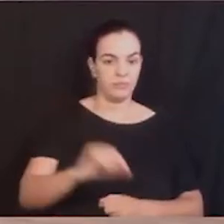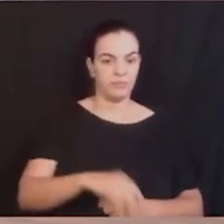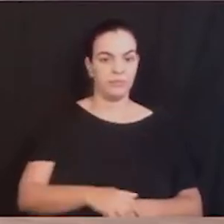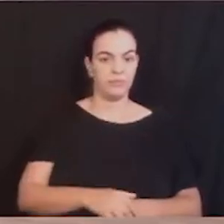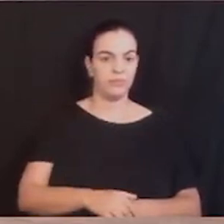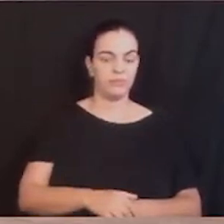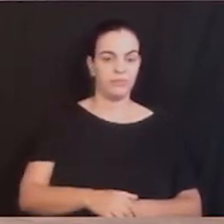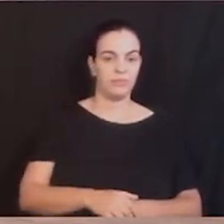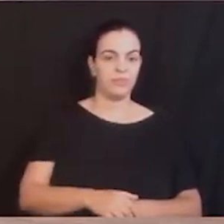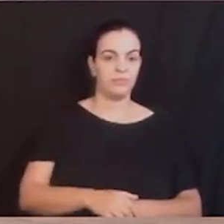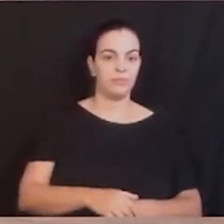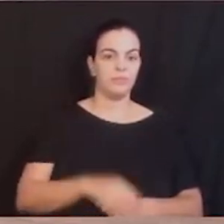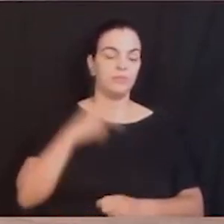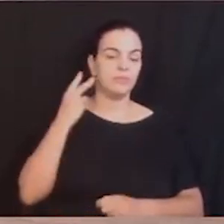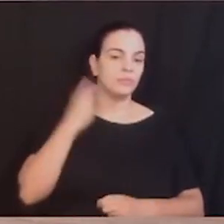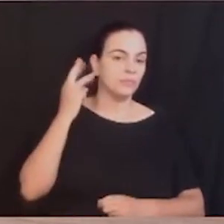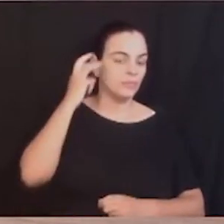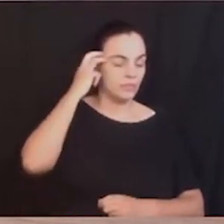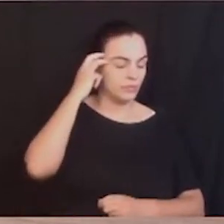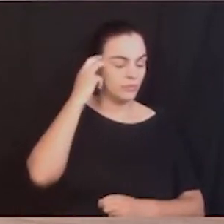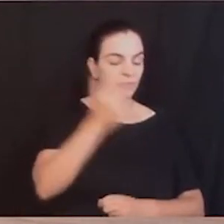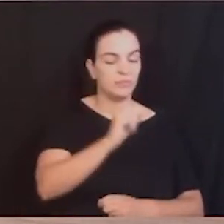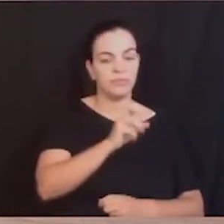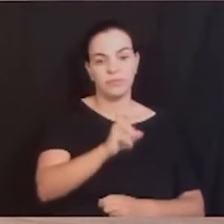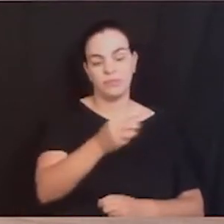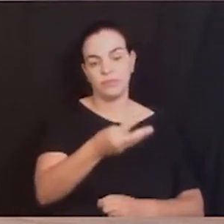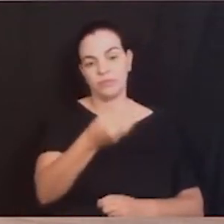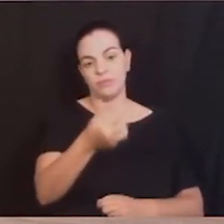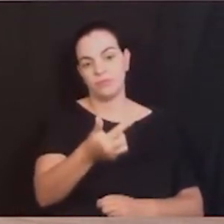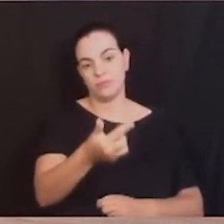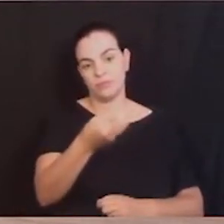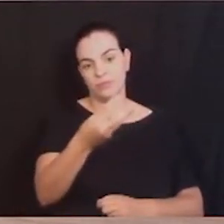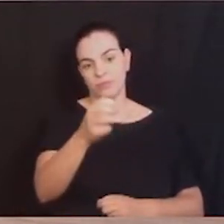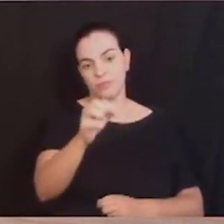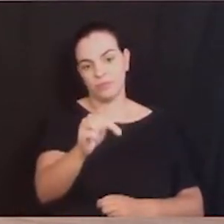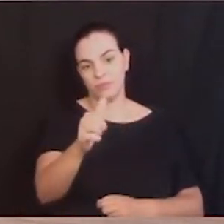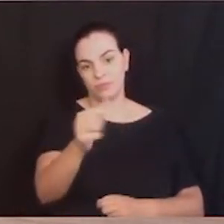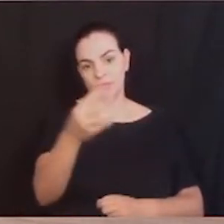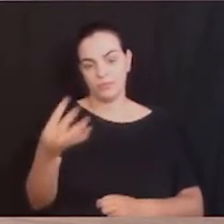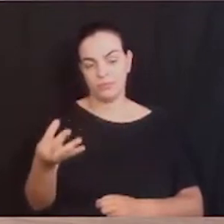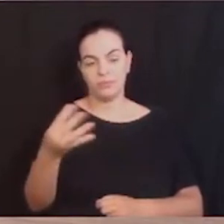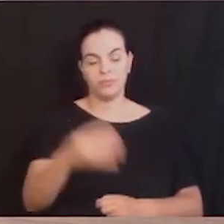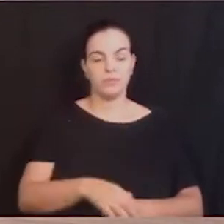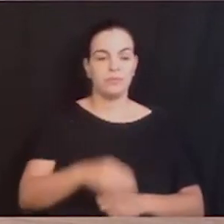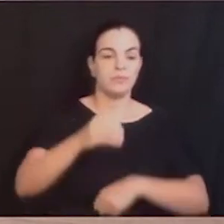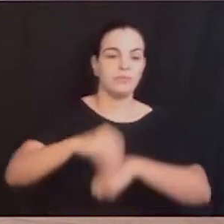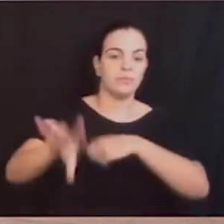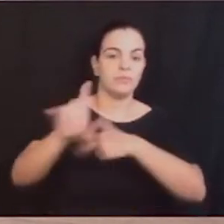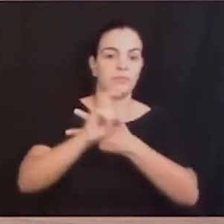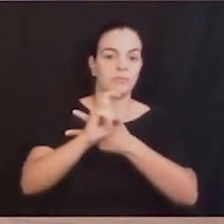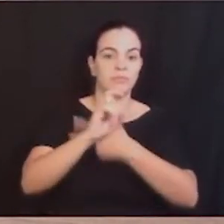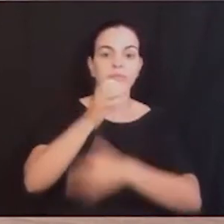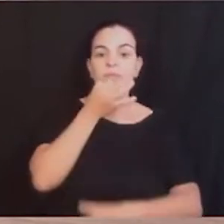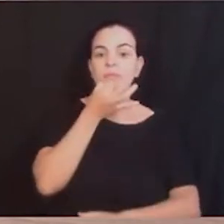Iniciativa Vereador Dalton Borba, 205-237-2024, encaminha-se ao Poder Executivo a seguinte sugestão,